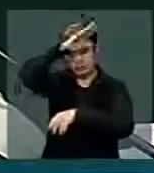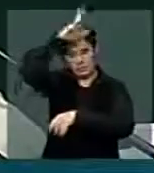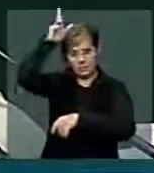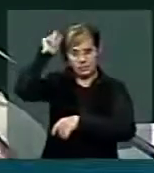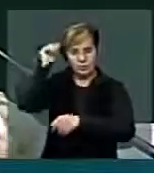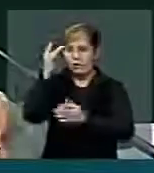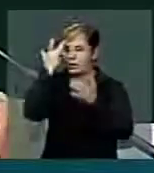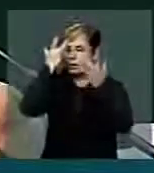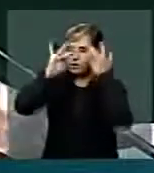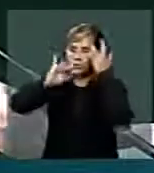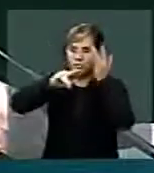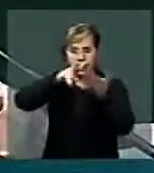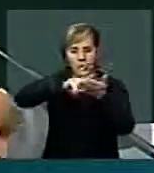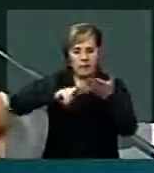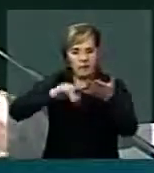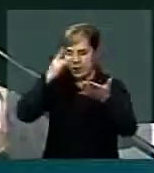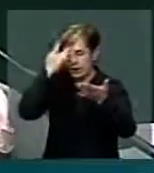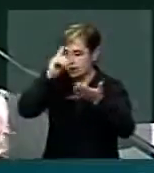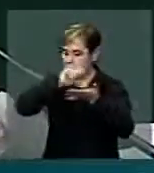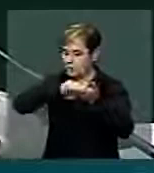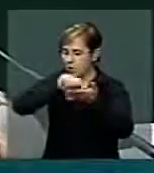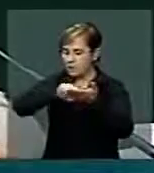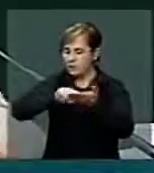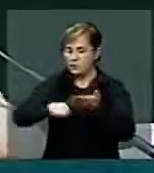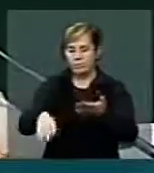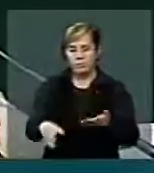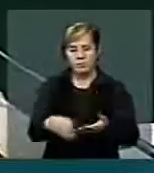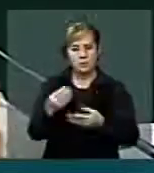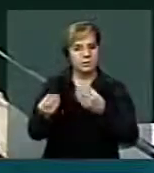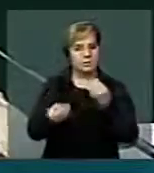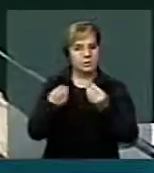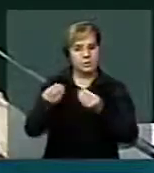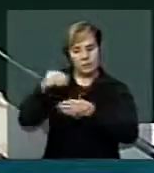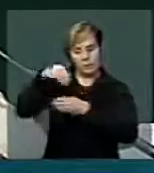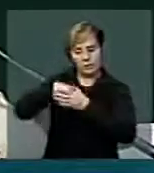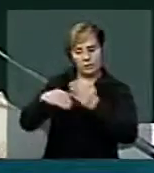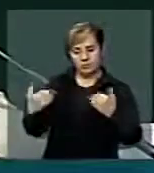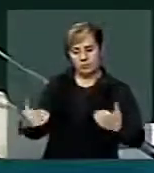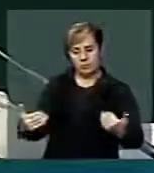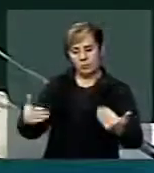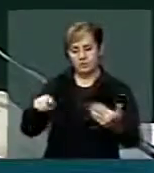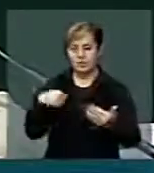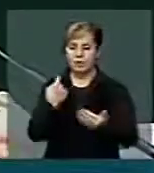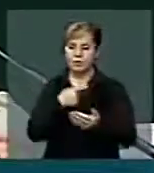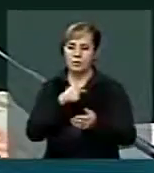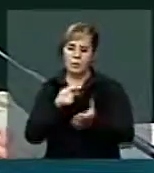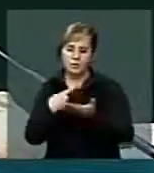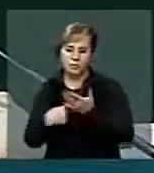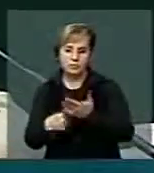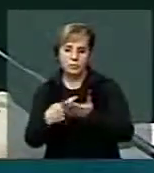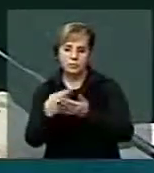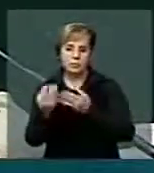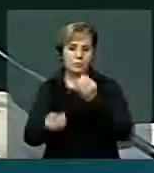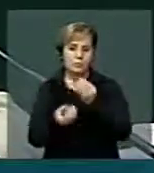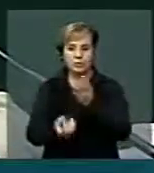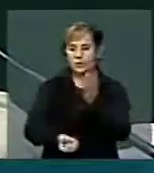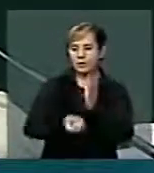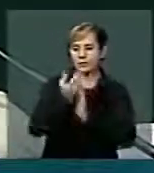E como educador, um grupo dentro do Ministério, nós debatemos, criamos um programa chamado Pescando os Letros.